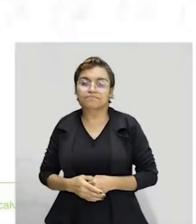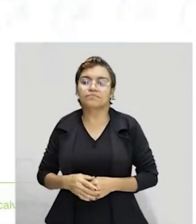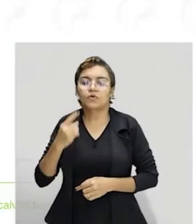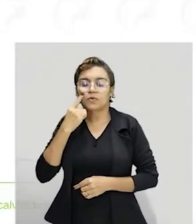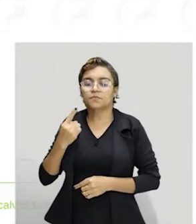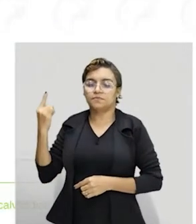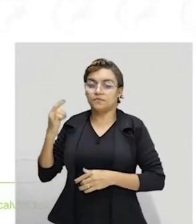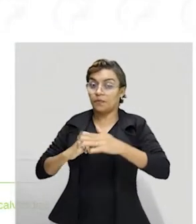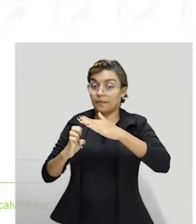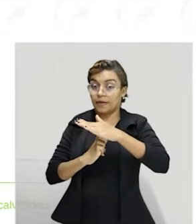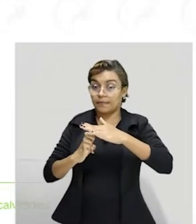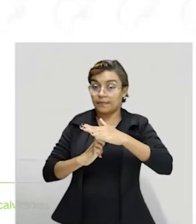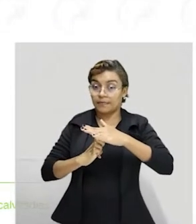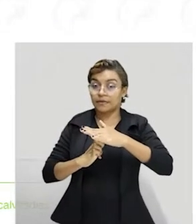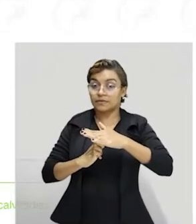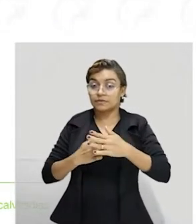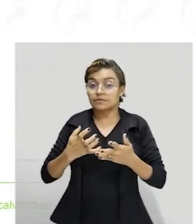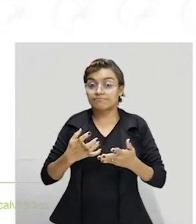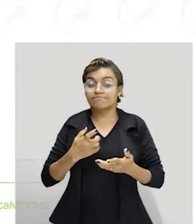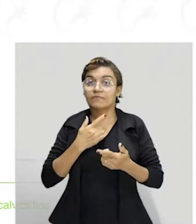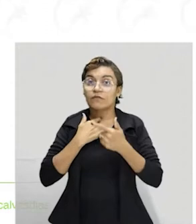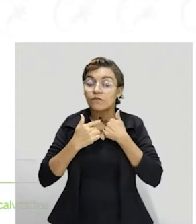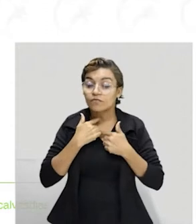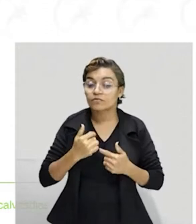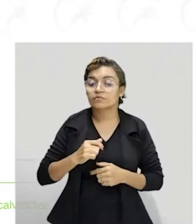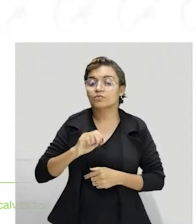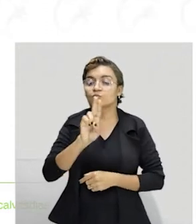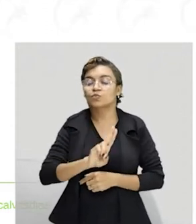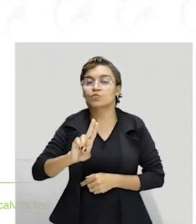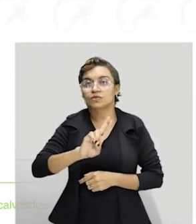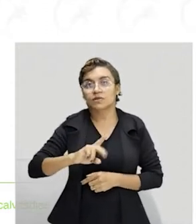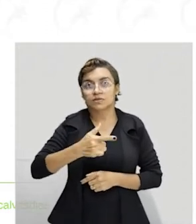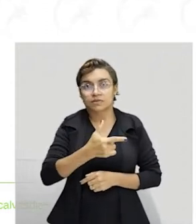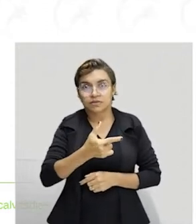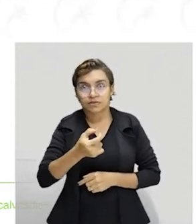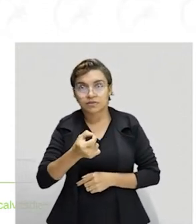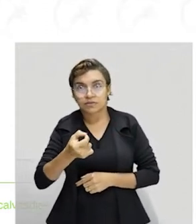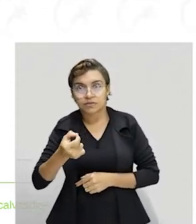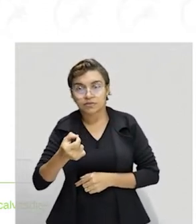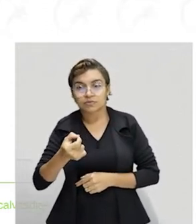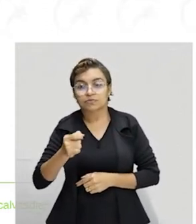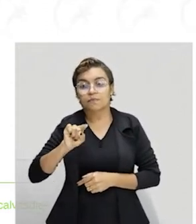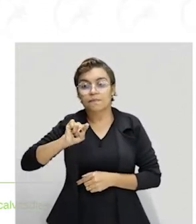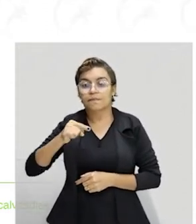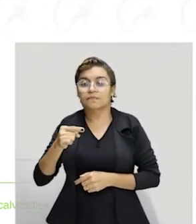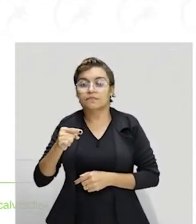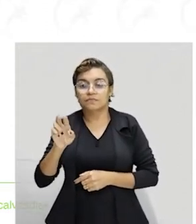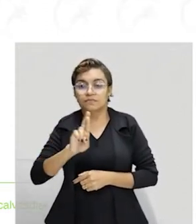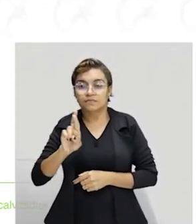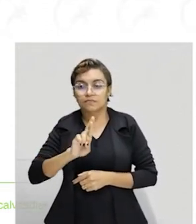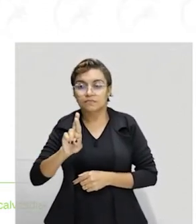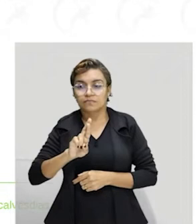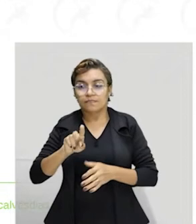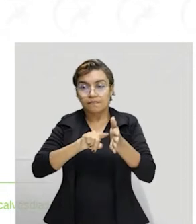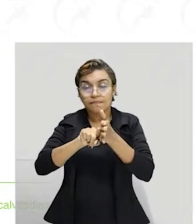empresa pretende alocar 200 mil reais entre pesquisa e propaganda. De